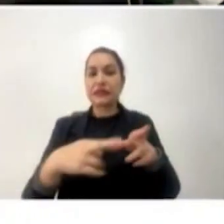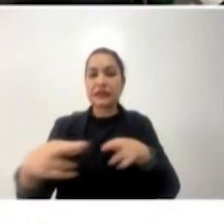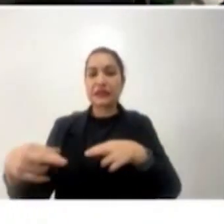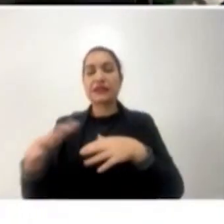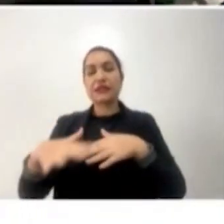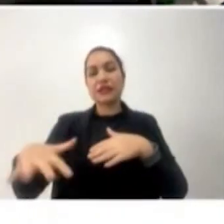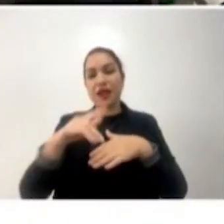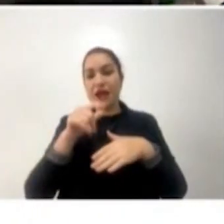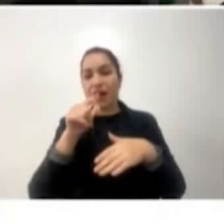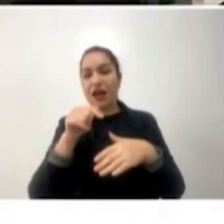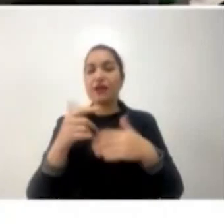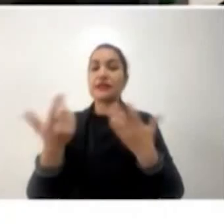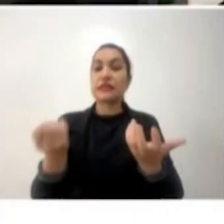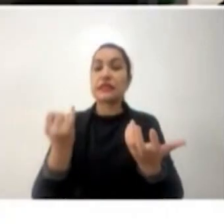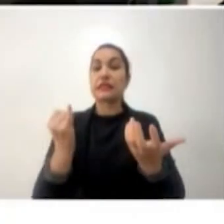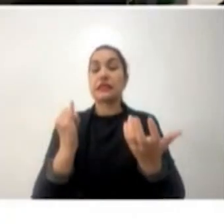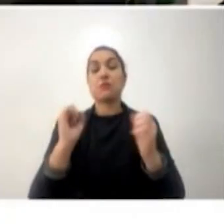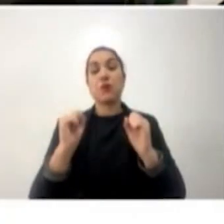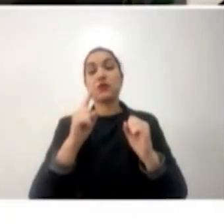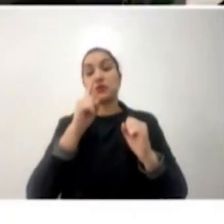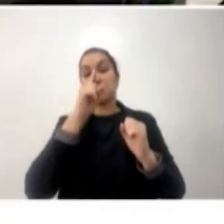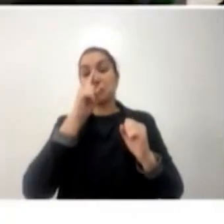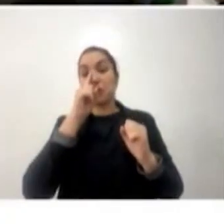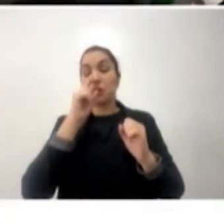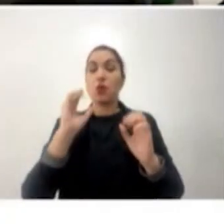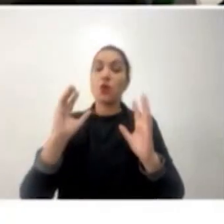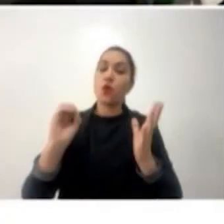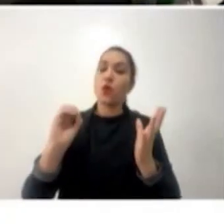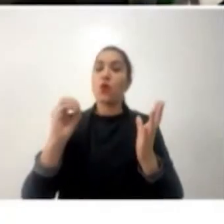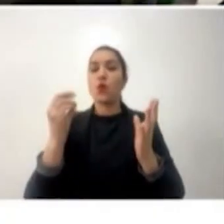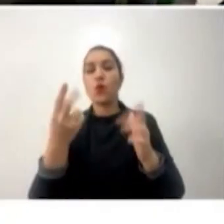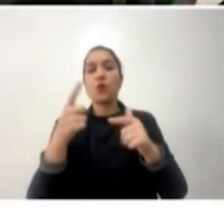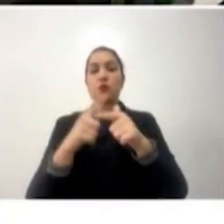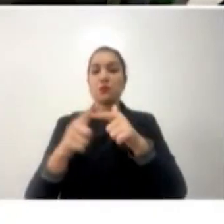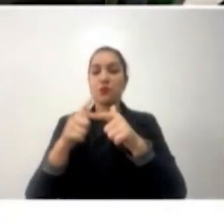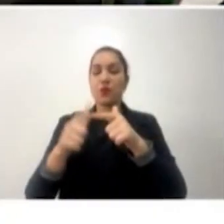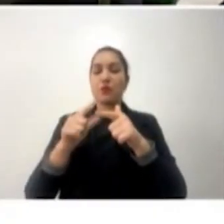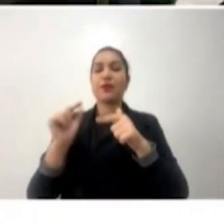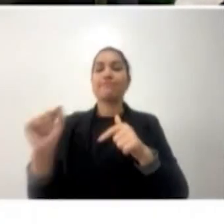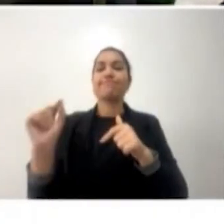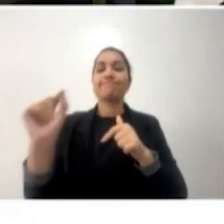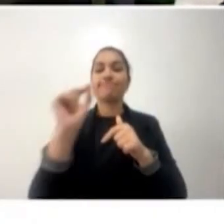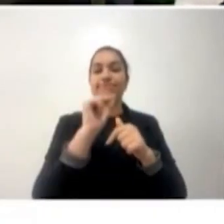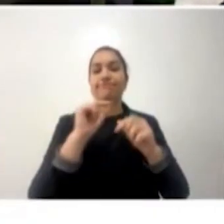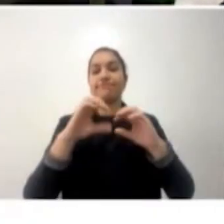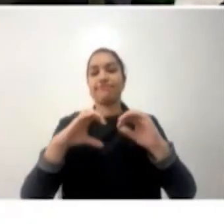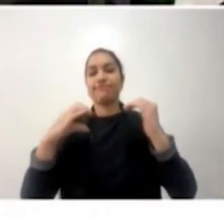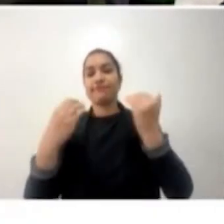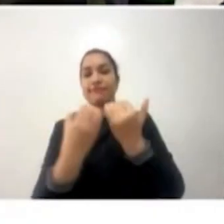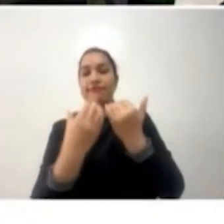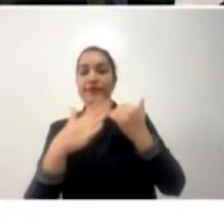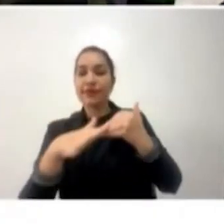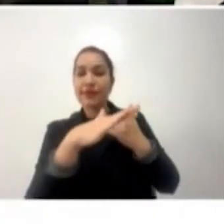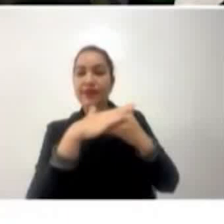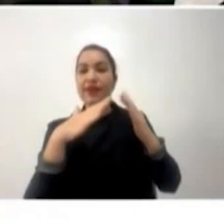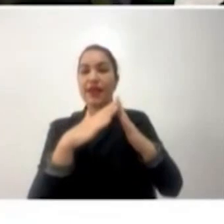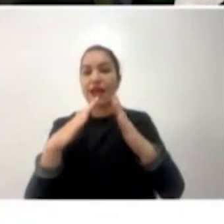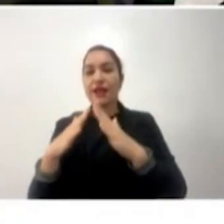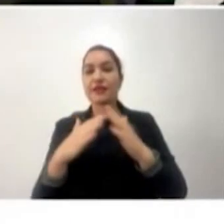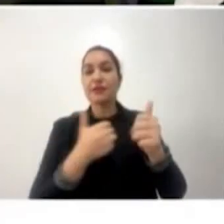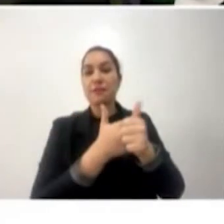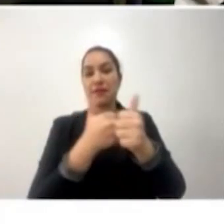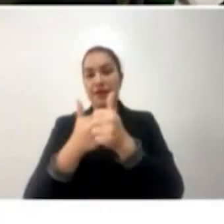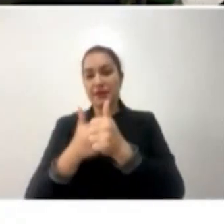significar algum tipo de especial problema para determinadas comunidades mais ribeirinhas. A gente teve